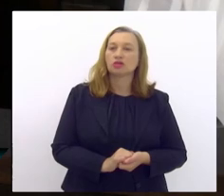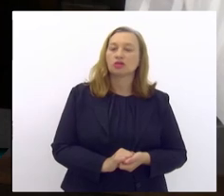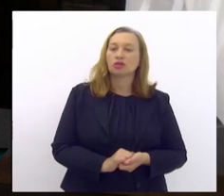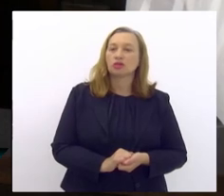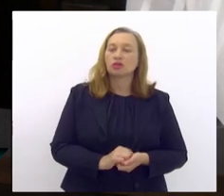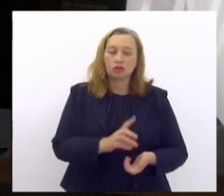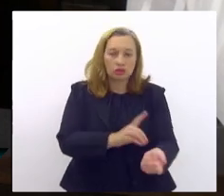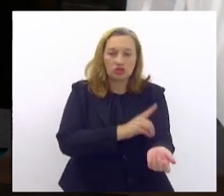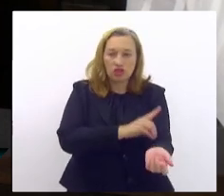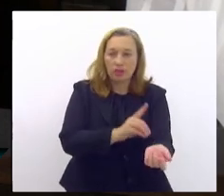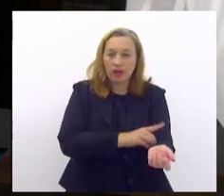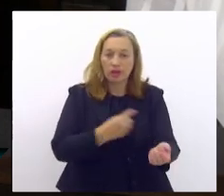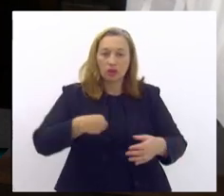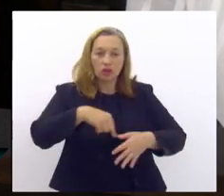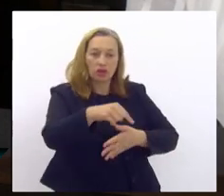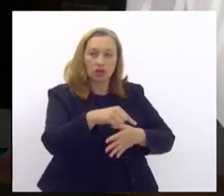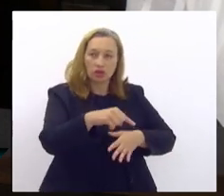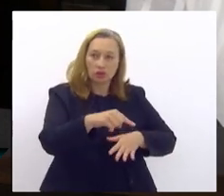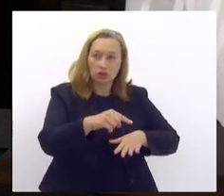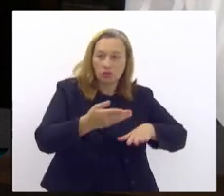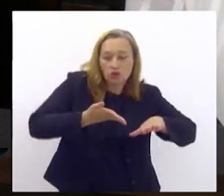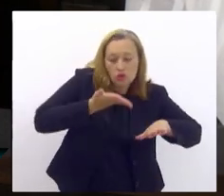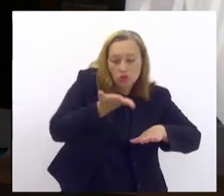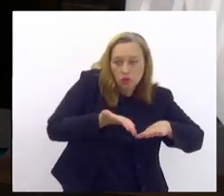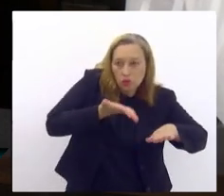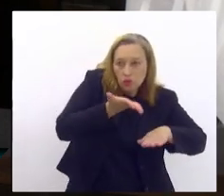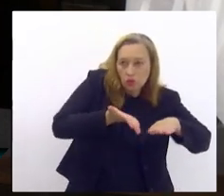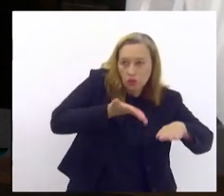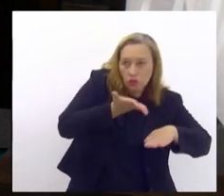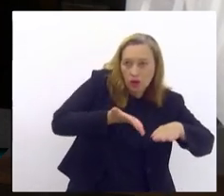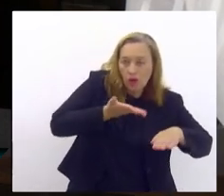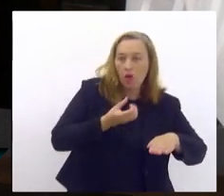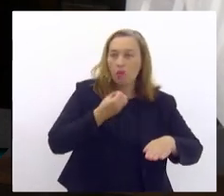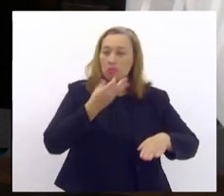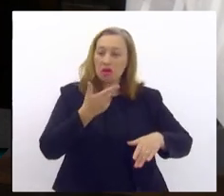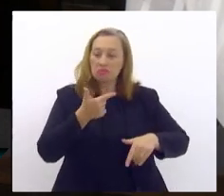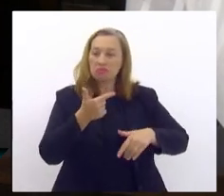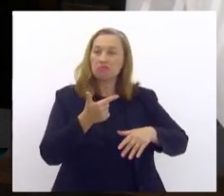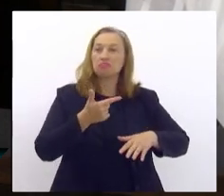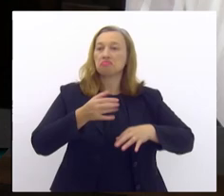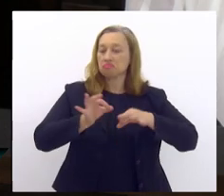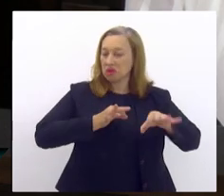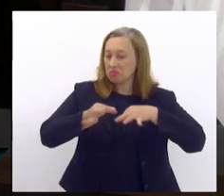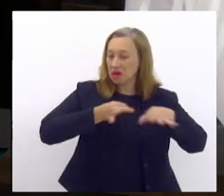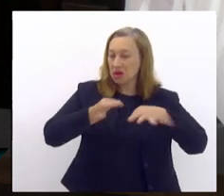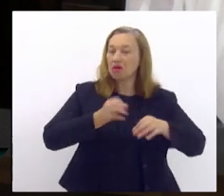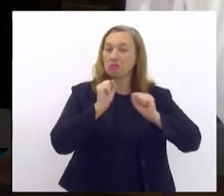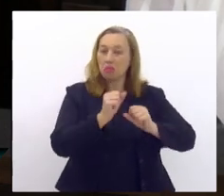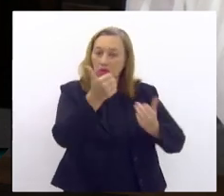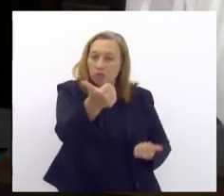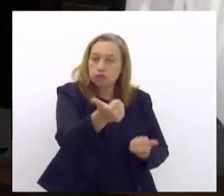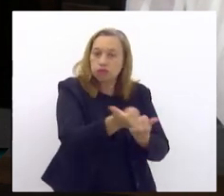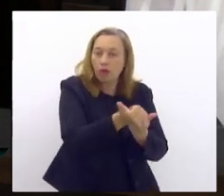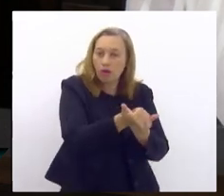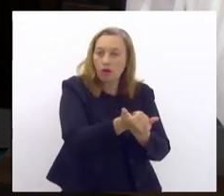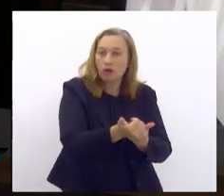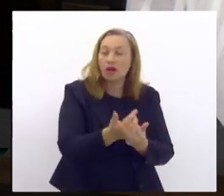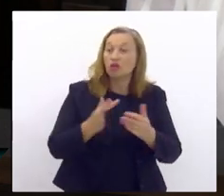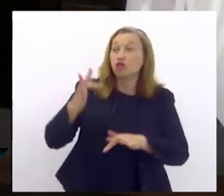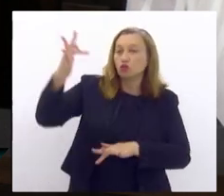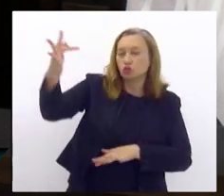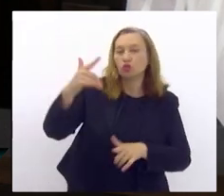consulta podológica, esse profissional bem preparado, pode ajudar em muito, para que ele não tenha problemas